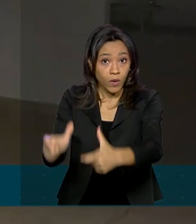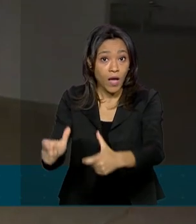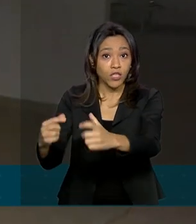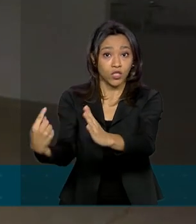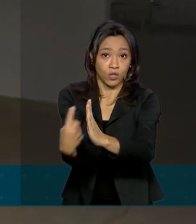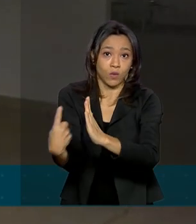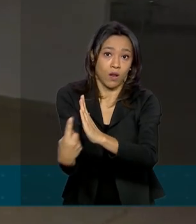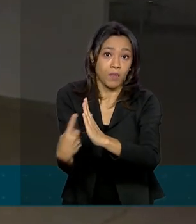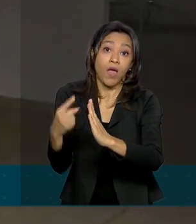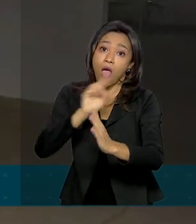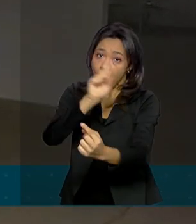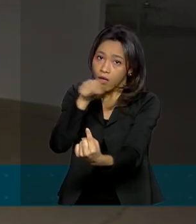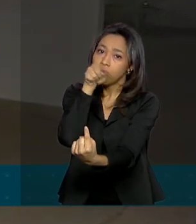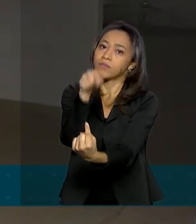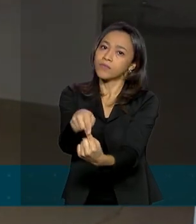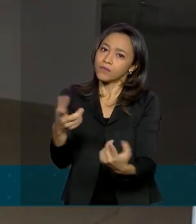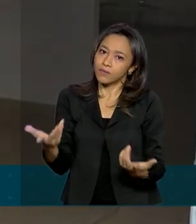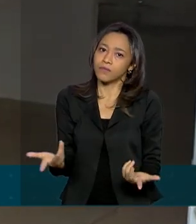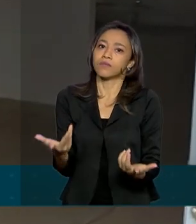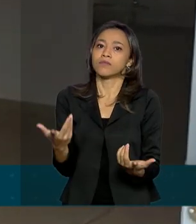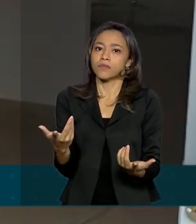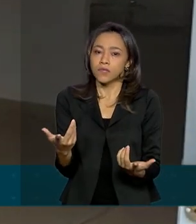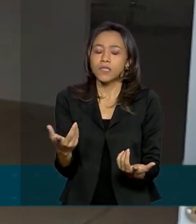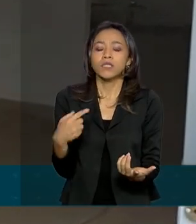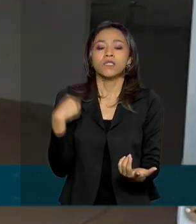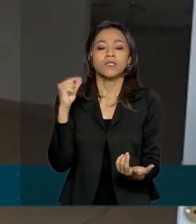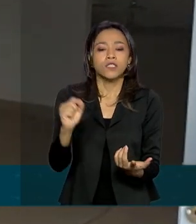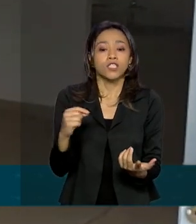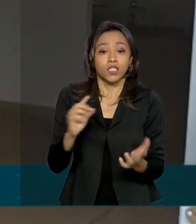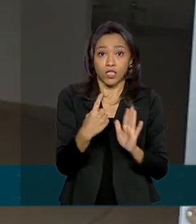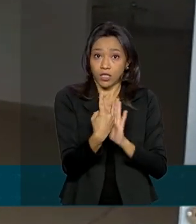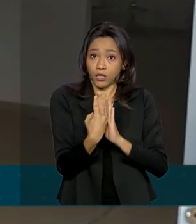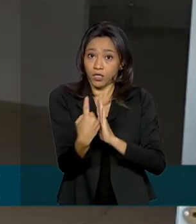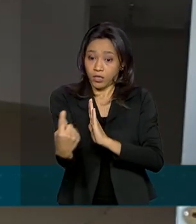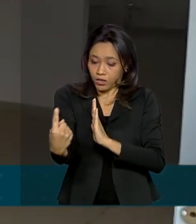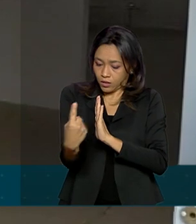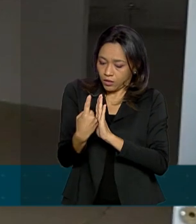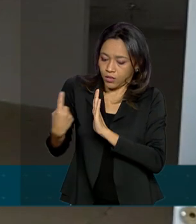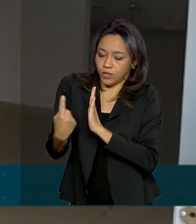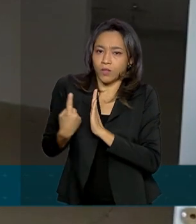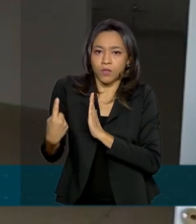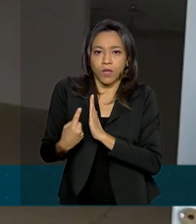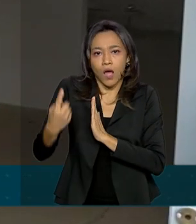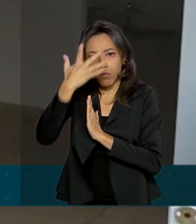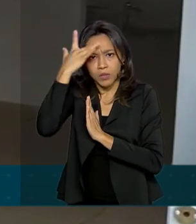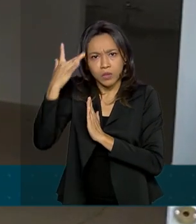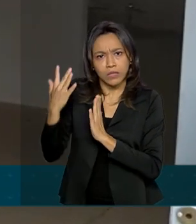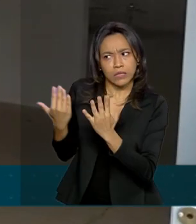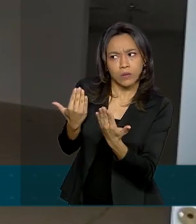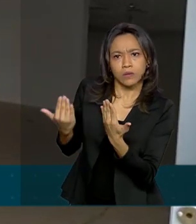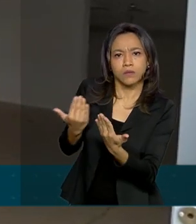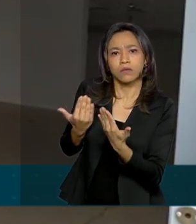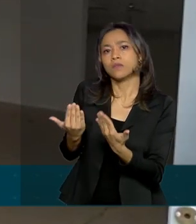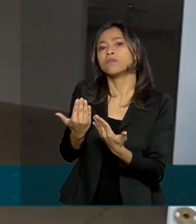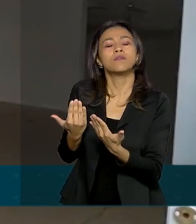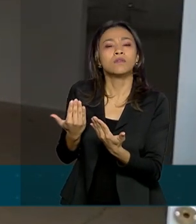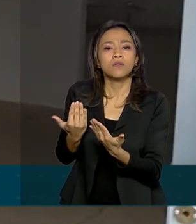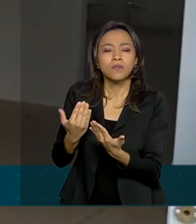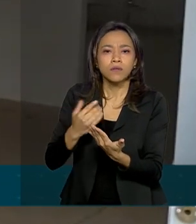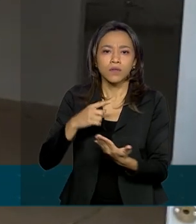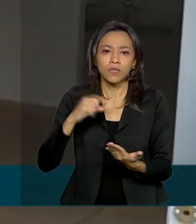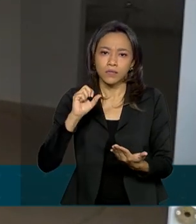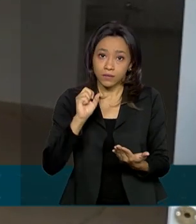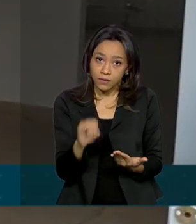isso com esse objetivo de fazer um processo de isolamento e de quarentena para podermos, numa